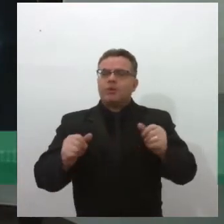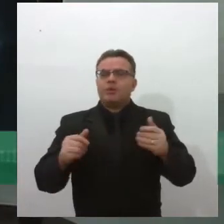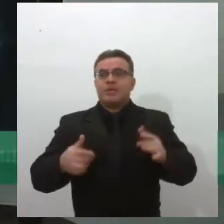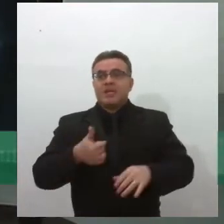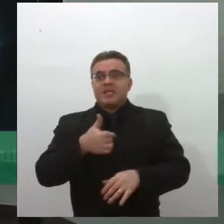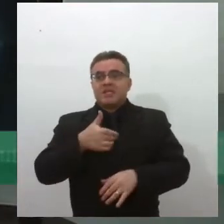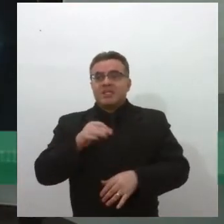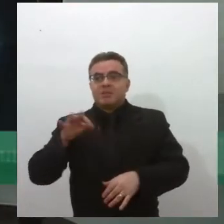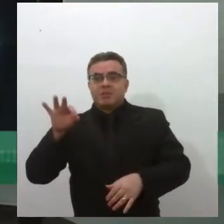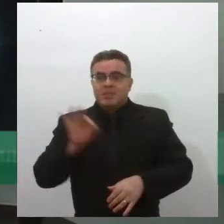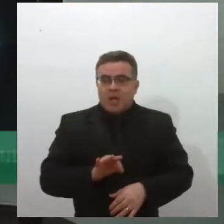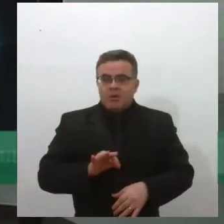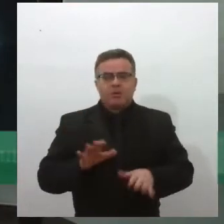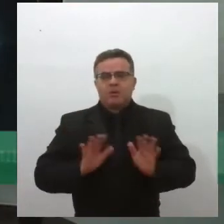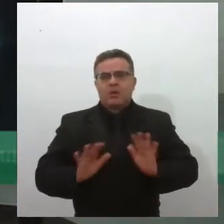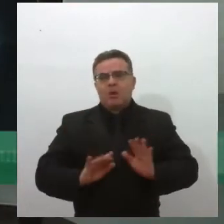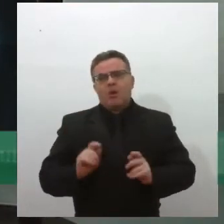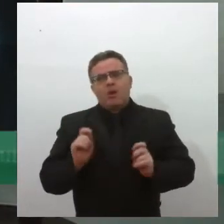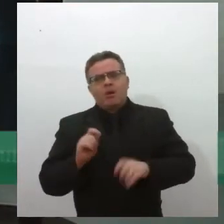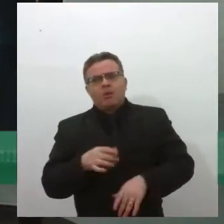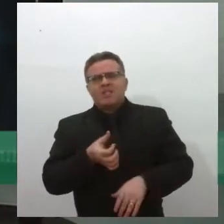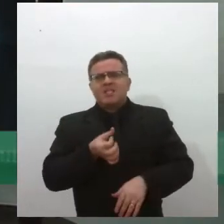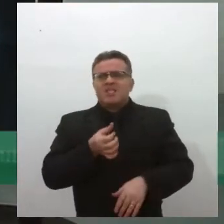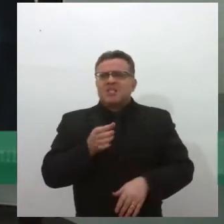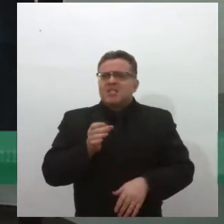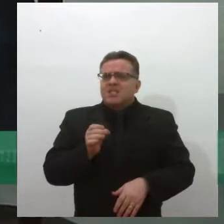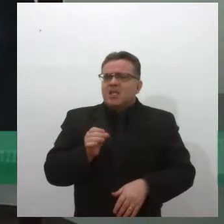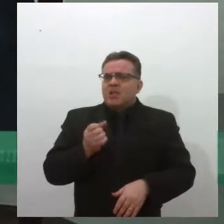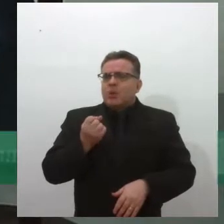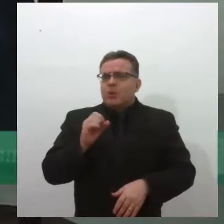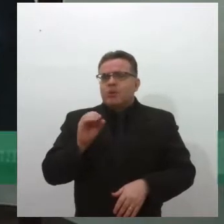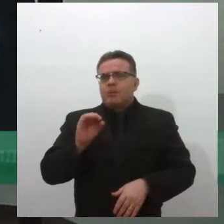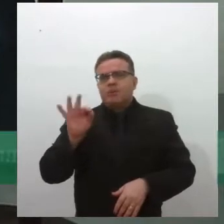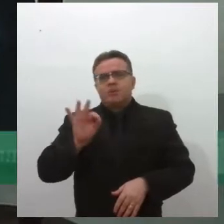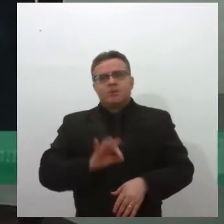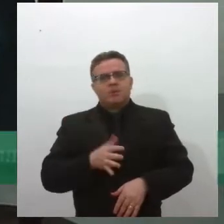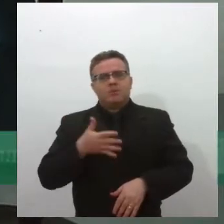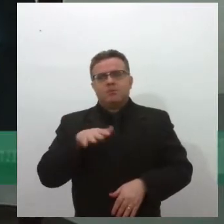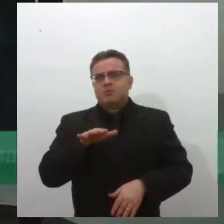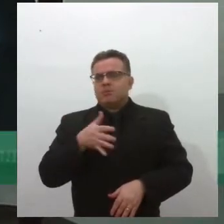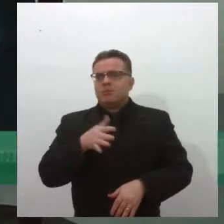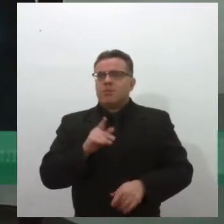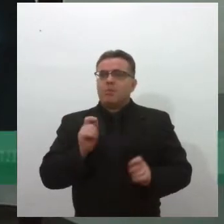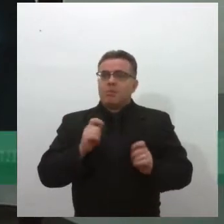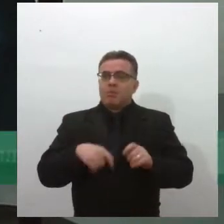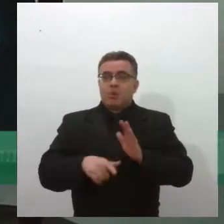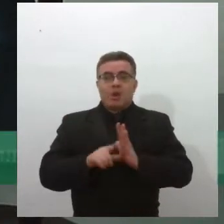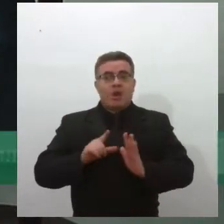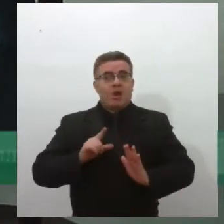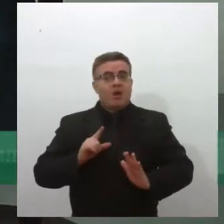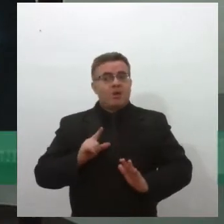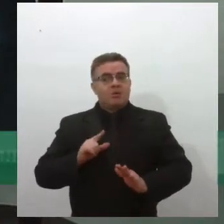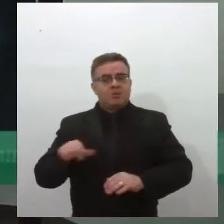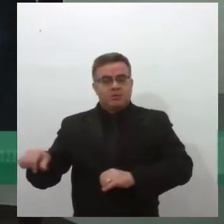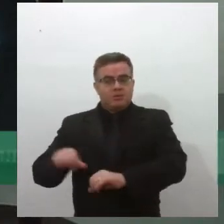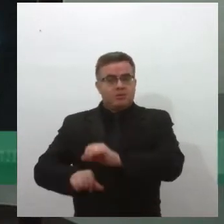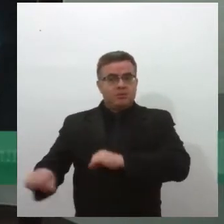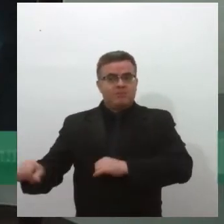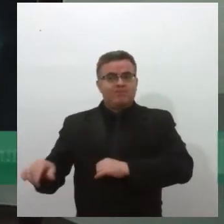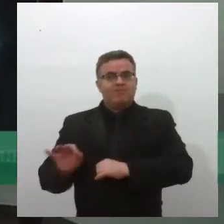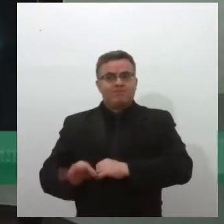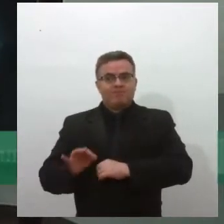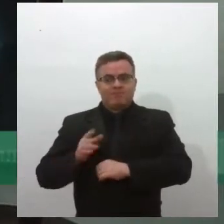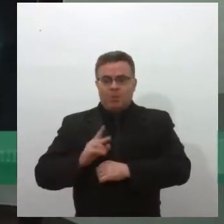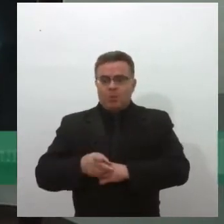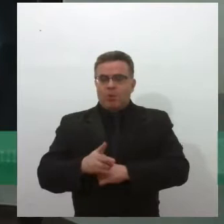ficar aí nos 60%, 70%, 80%, dependendo da condição que ela tinha antes do transplante, né. Então, é